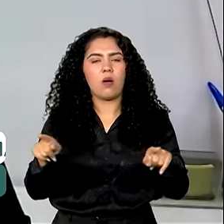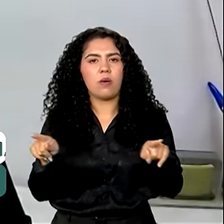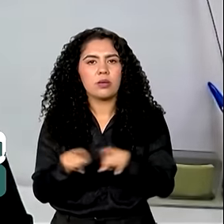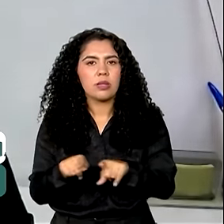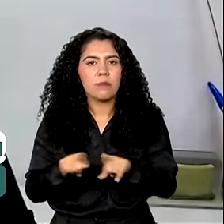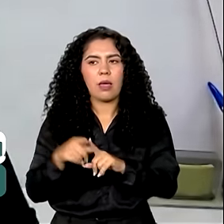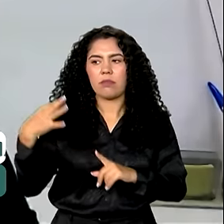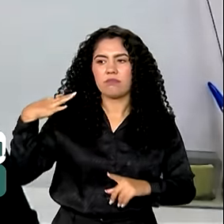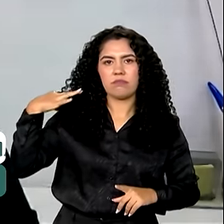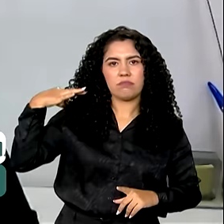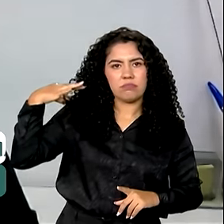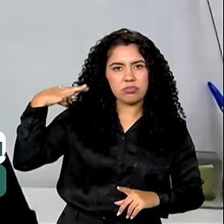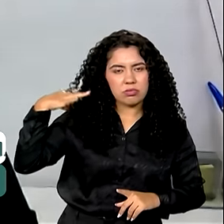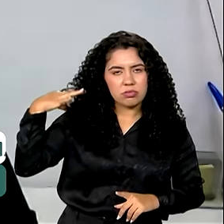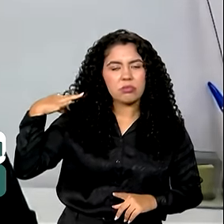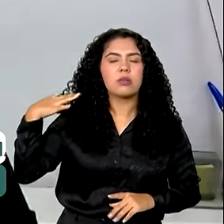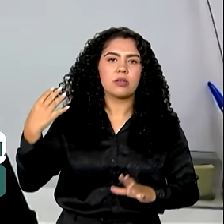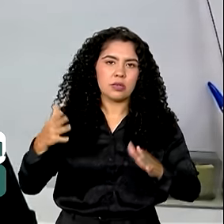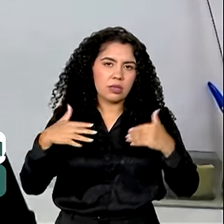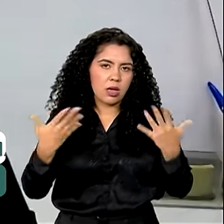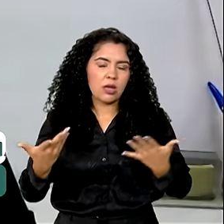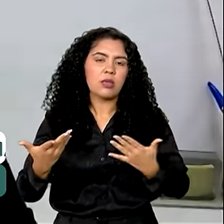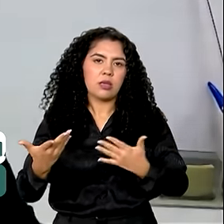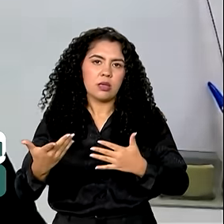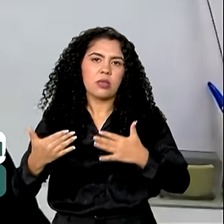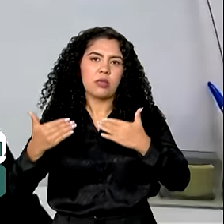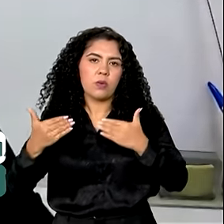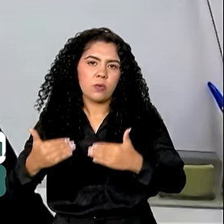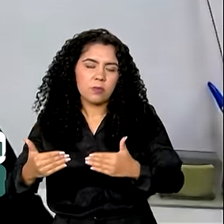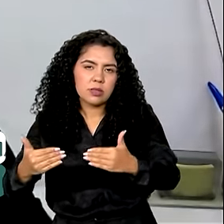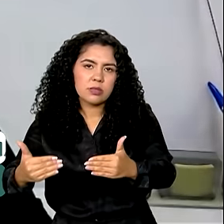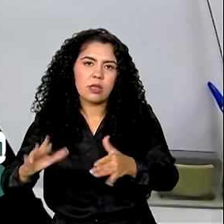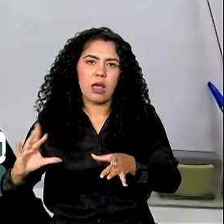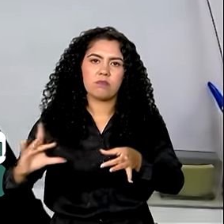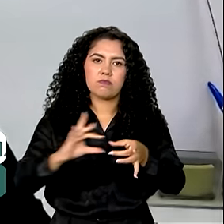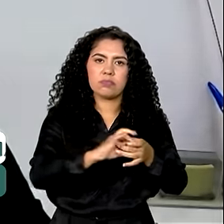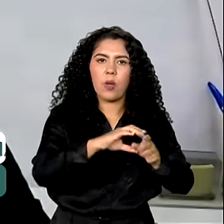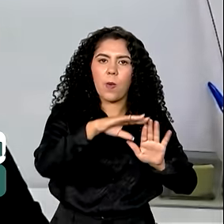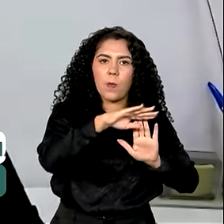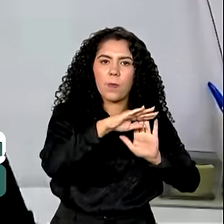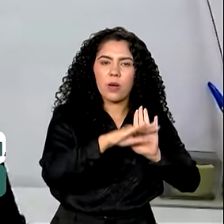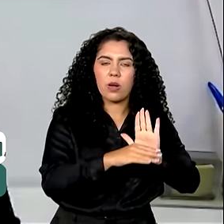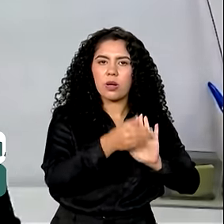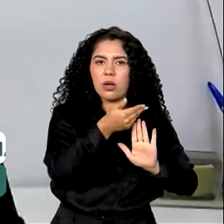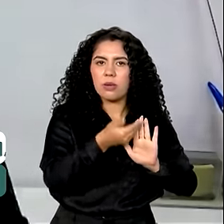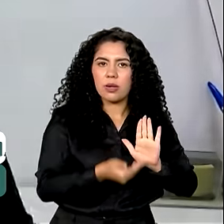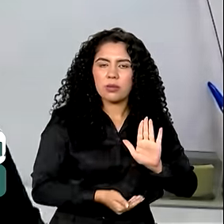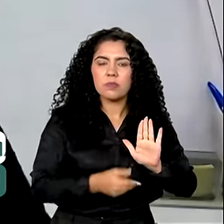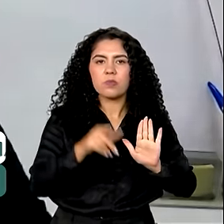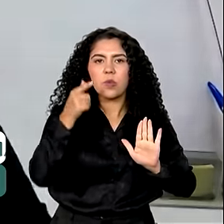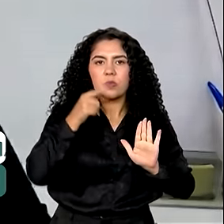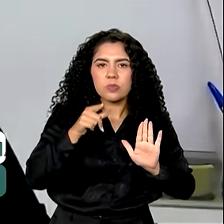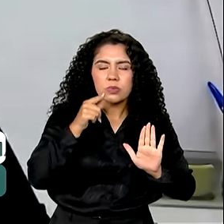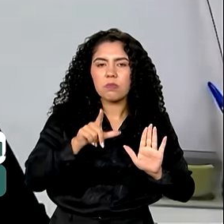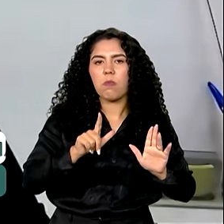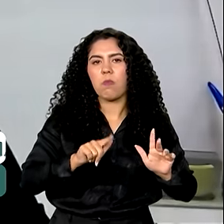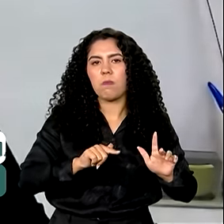voluntariado e o Ministério, com o programa, ele soma mais um fluxo ali